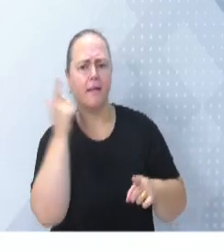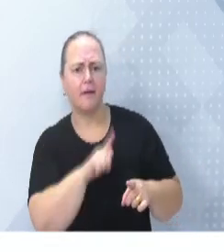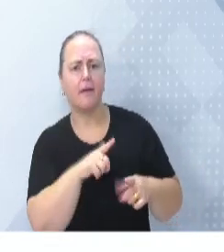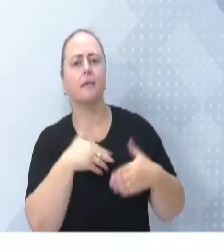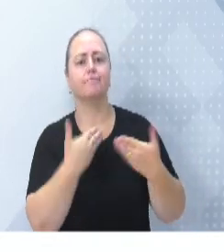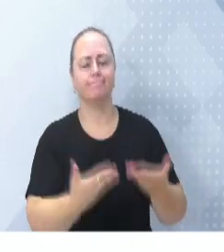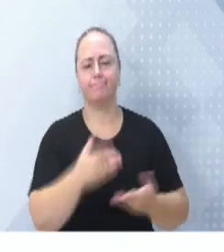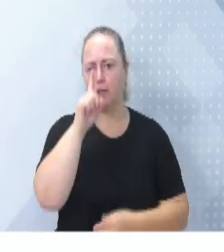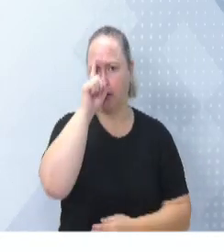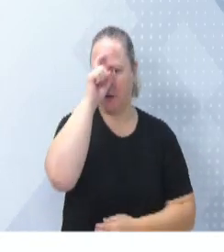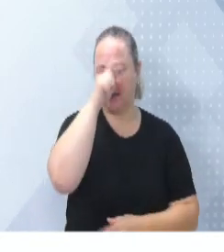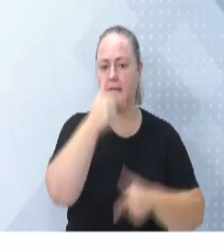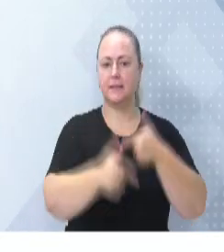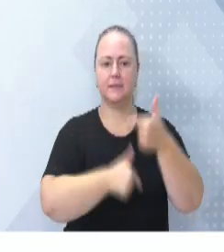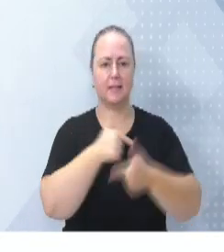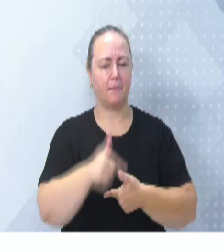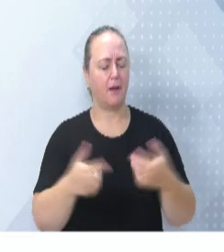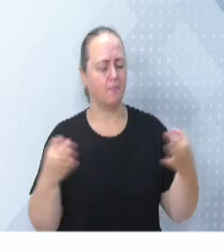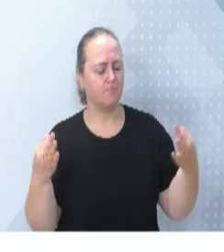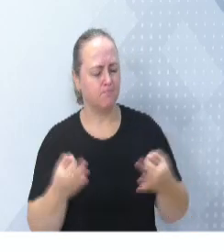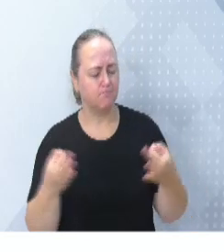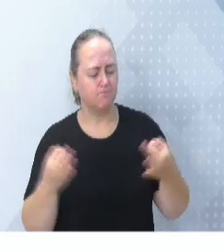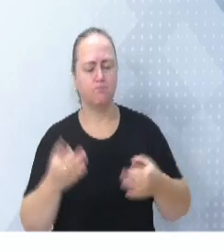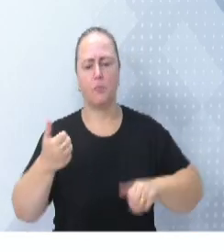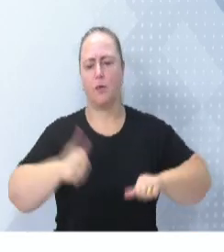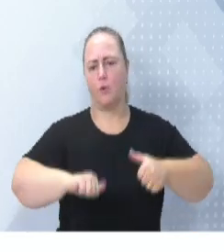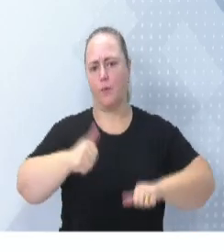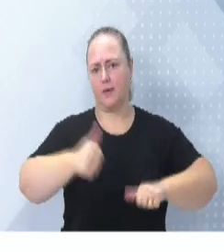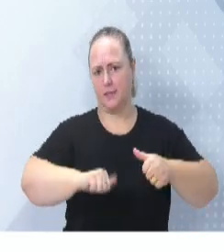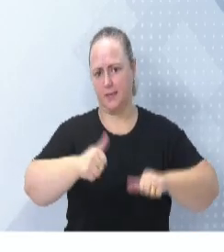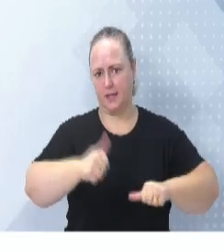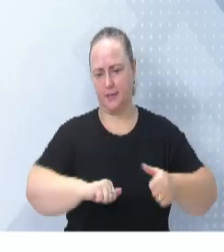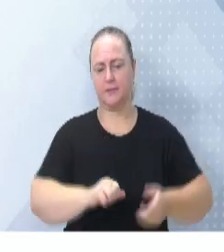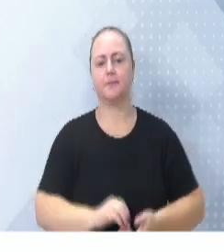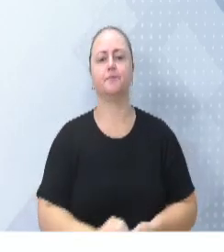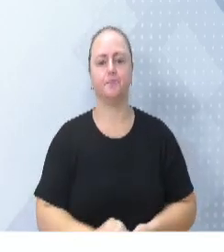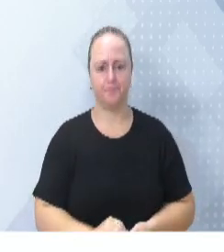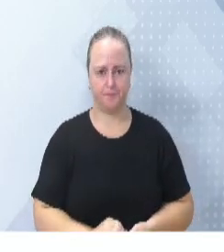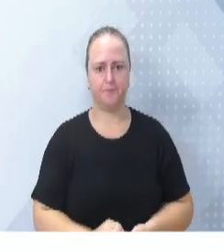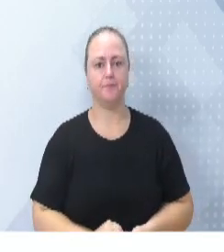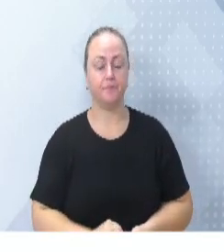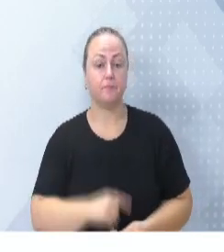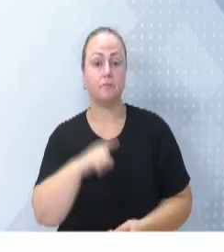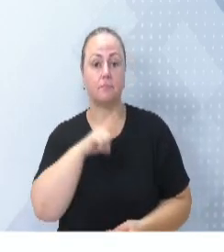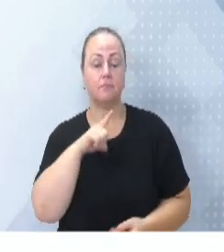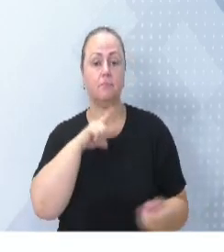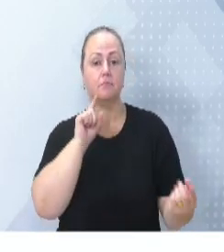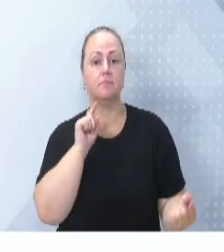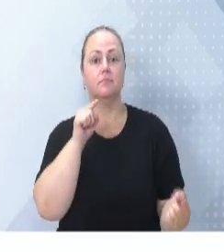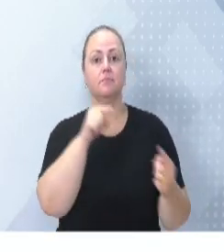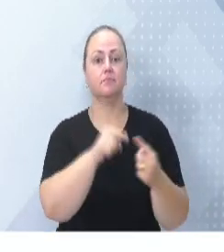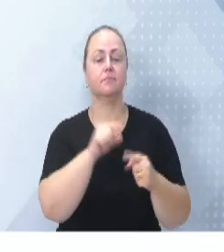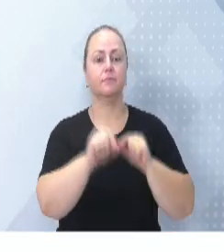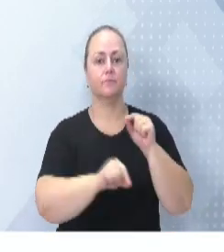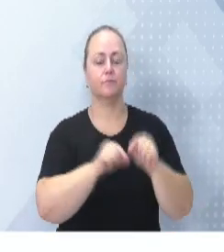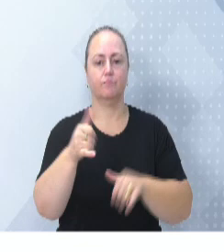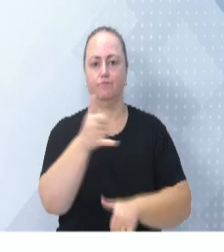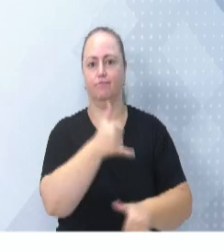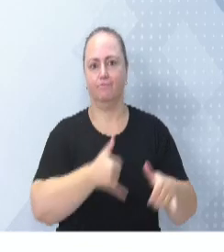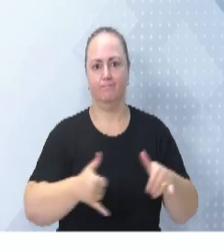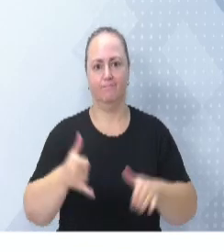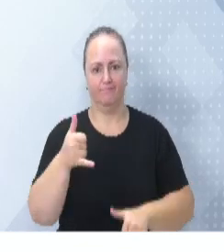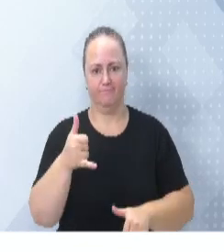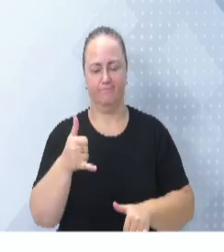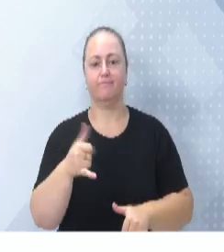entregam o seu trabalho com excelência e qualidade. E são metas internacionais. Para tal, nós temos um único